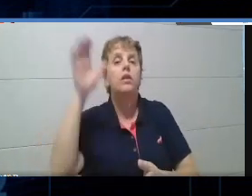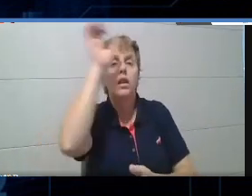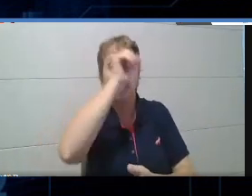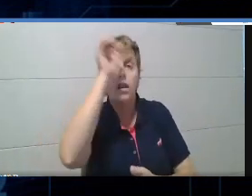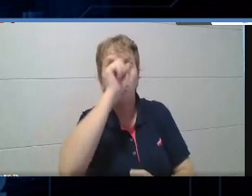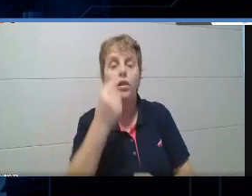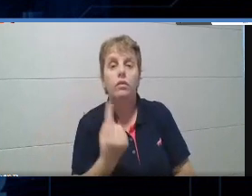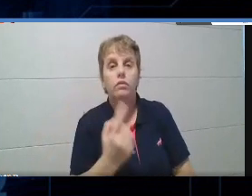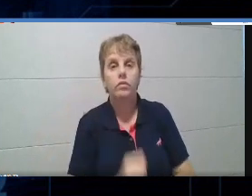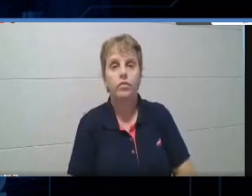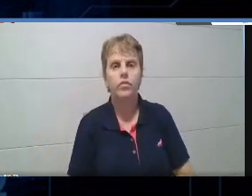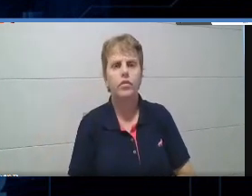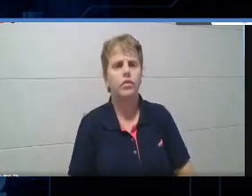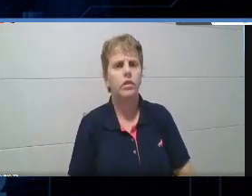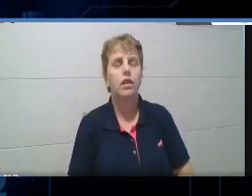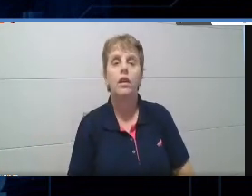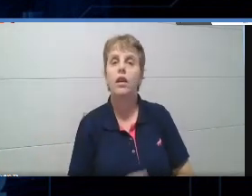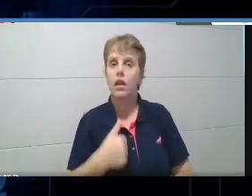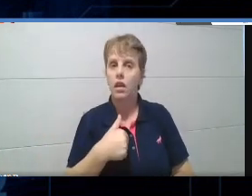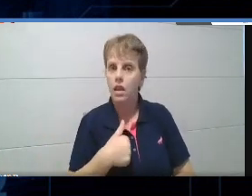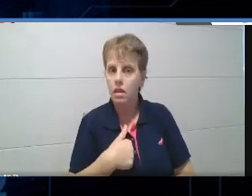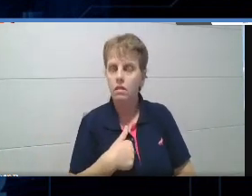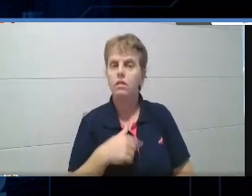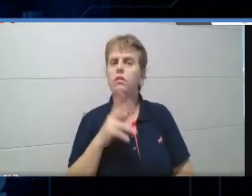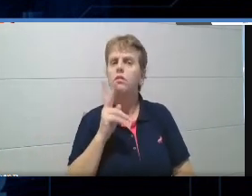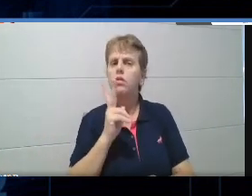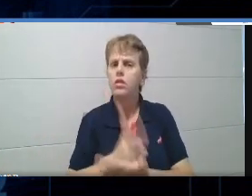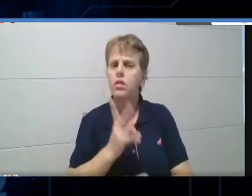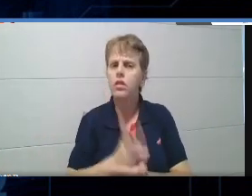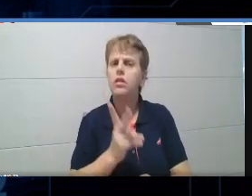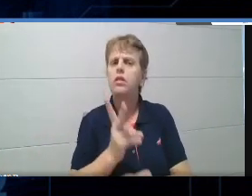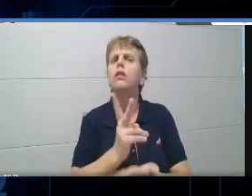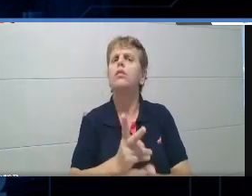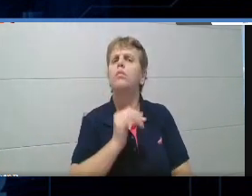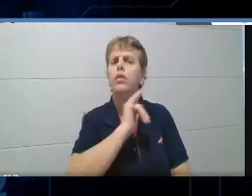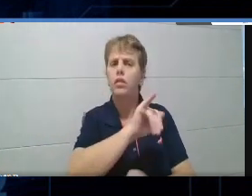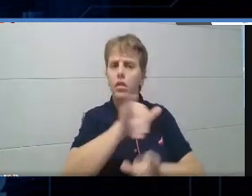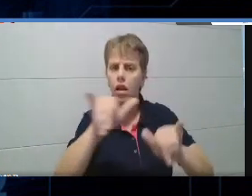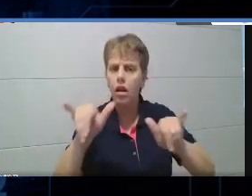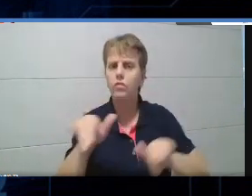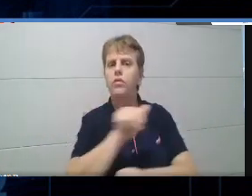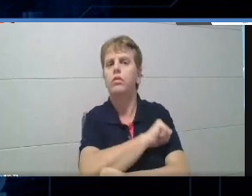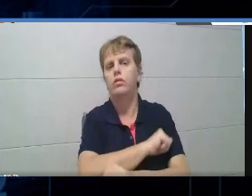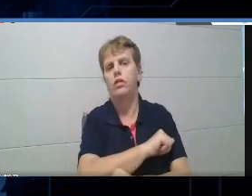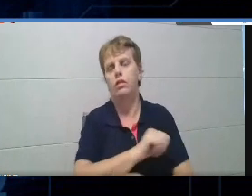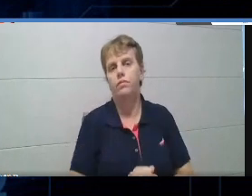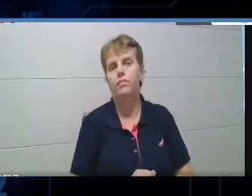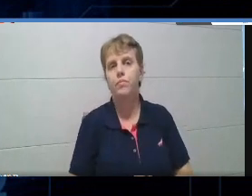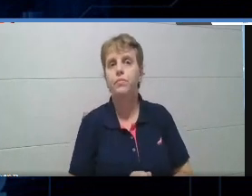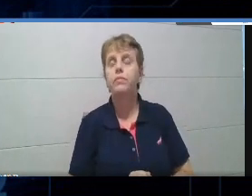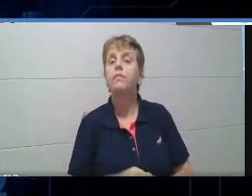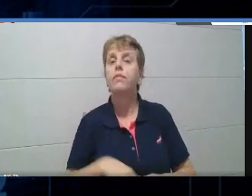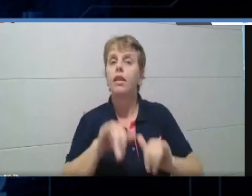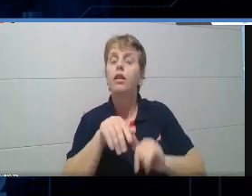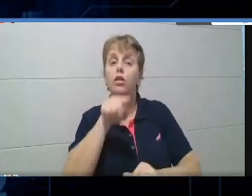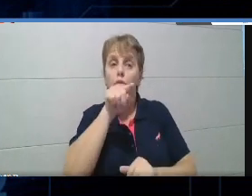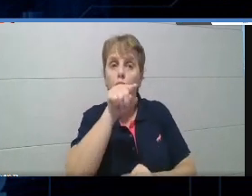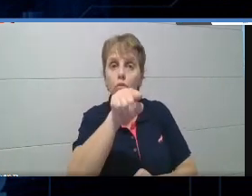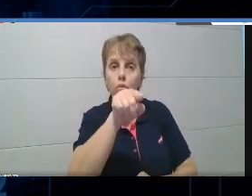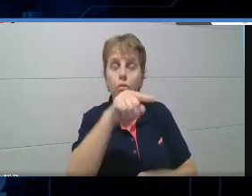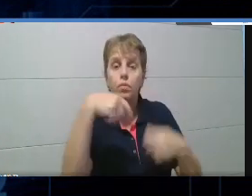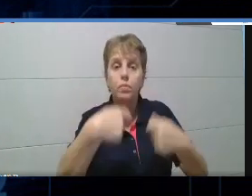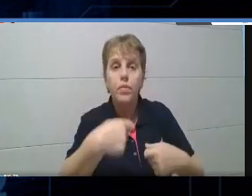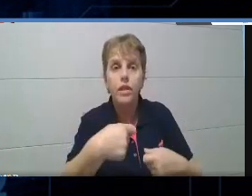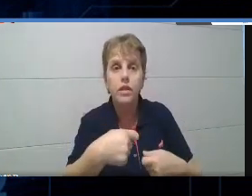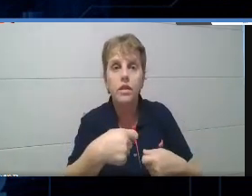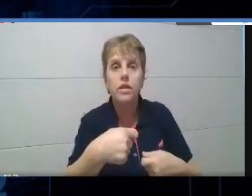para os meus alunos, olha, vocês tem que ter, se tem uma coisa que vocês vão aprender sozinhos, você tem que buscar ser autodidata, e ensinar esse aluno